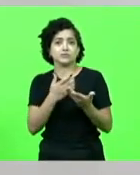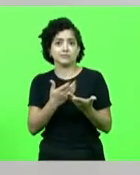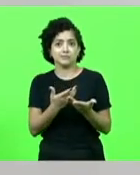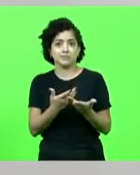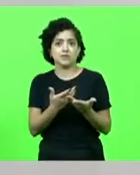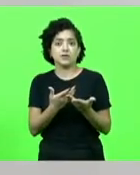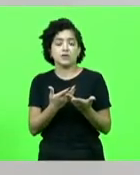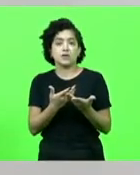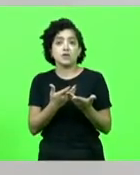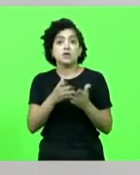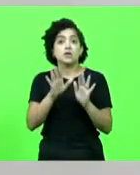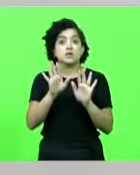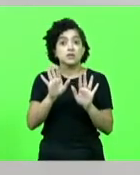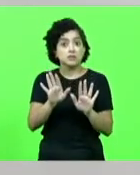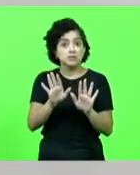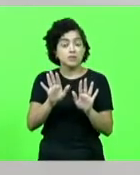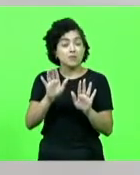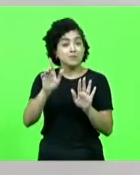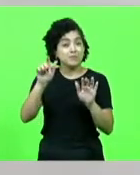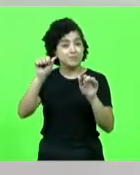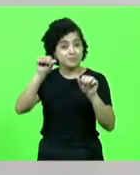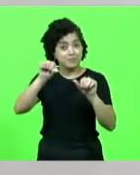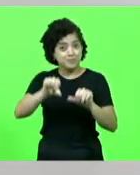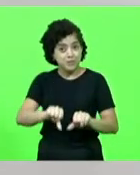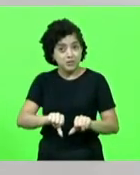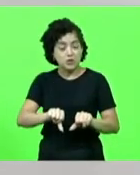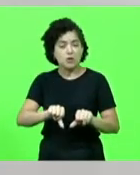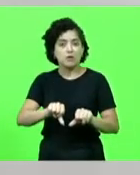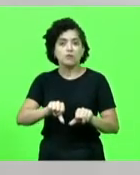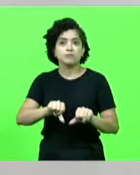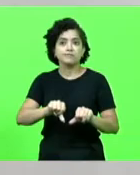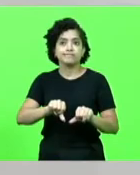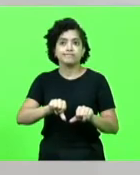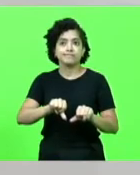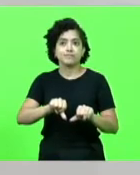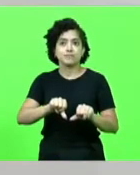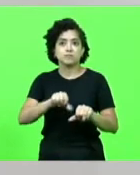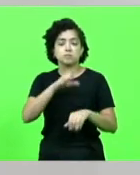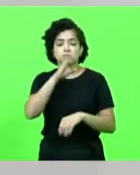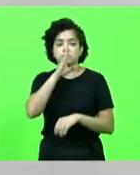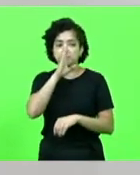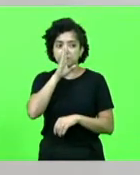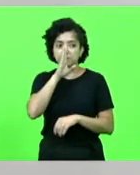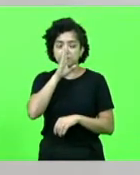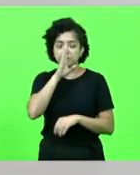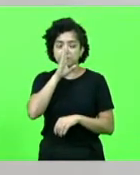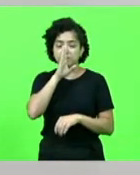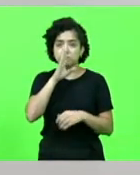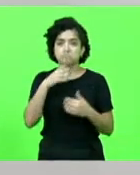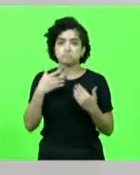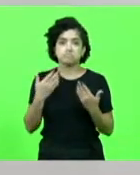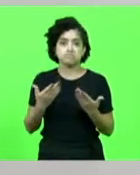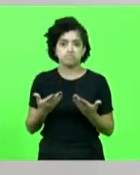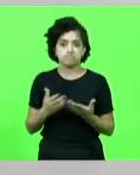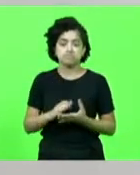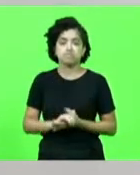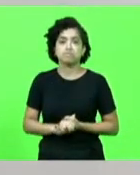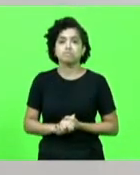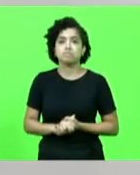E o pior, estão todos calados, todos calados.